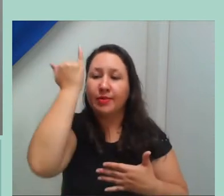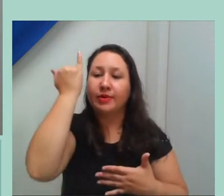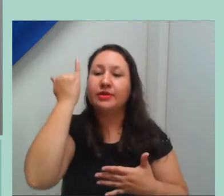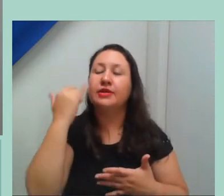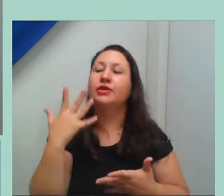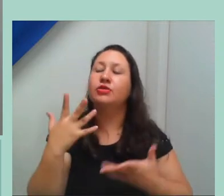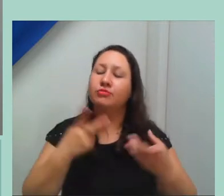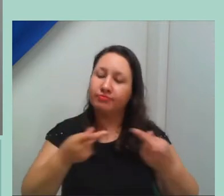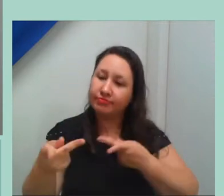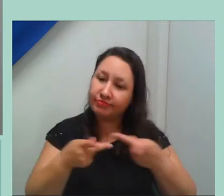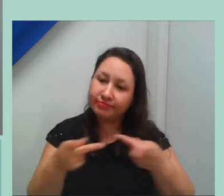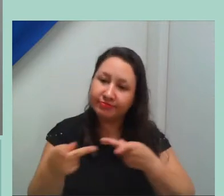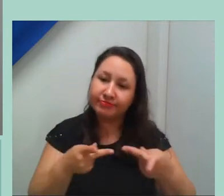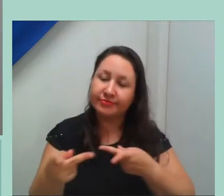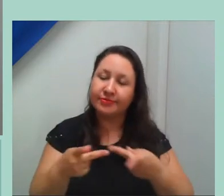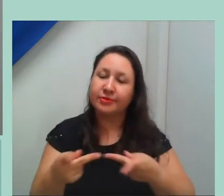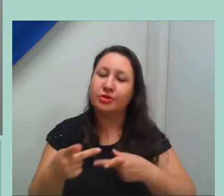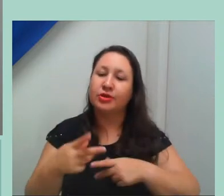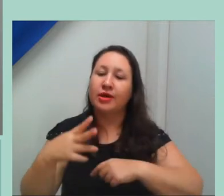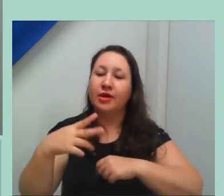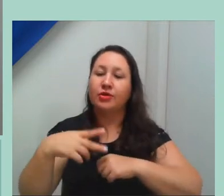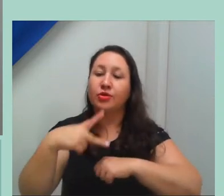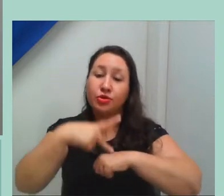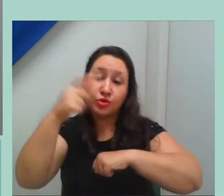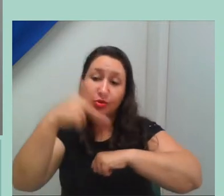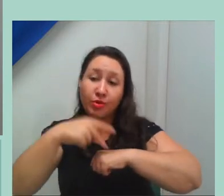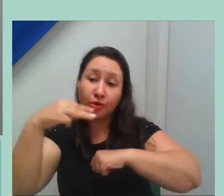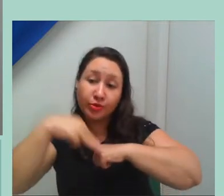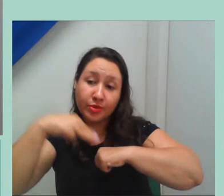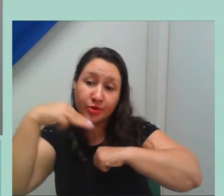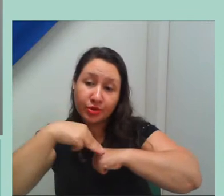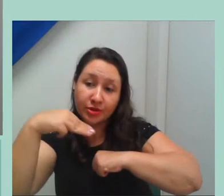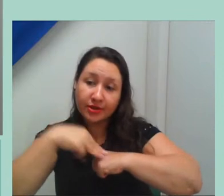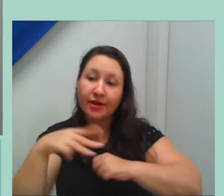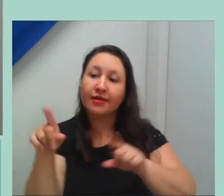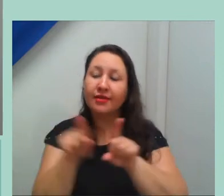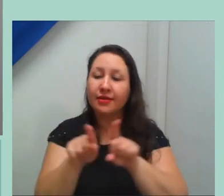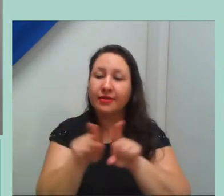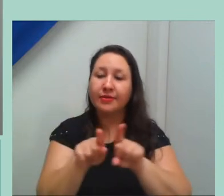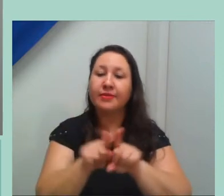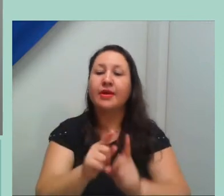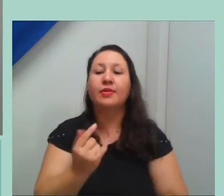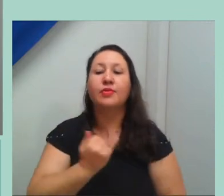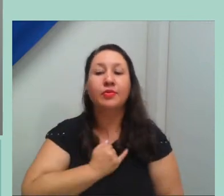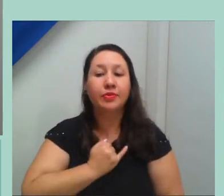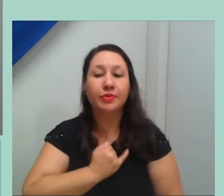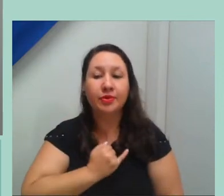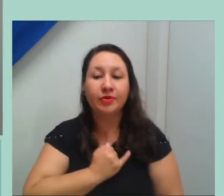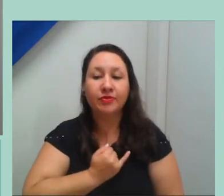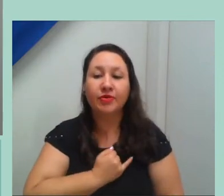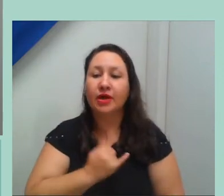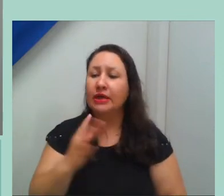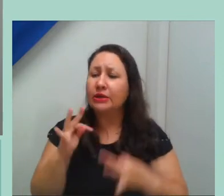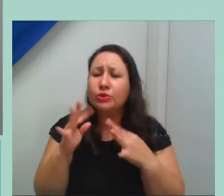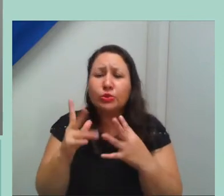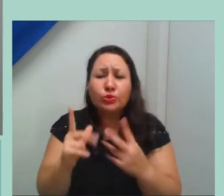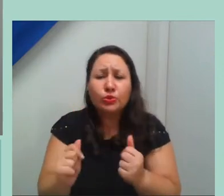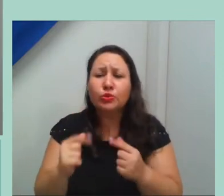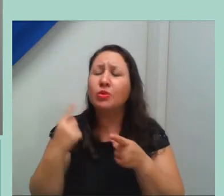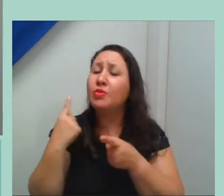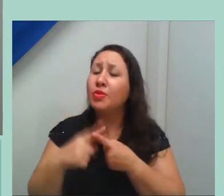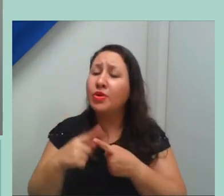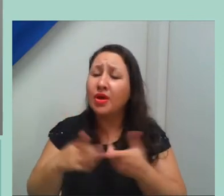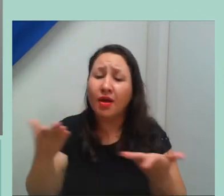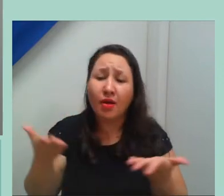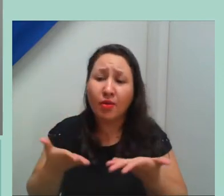mestrado, né, para os nossos alunos, para os nossos professores e para a instituição, porque é um momento, né, a gente vem